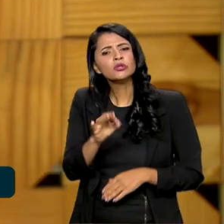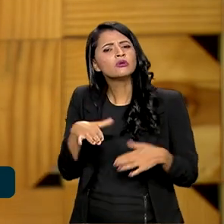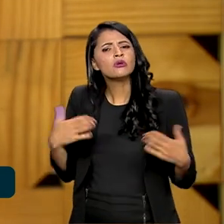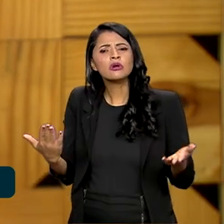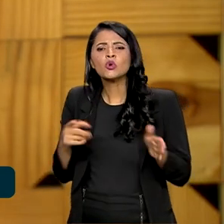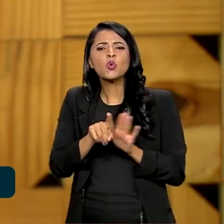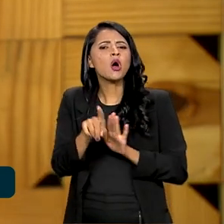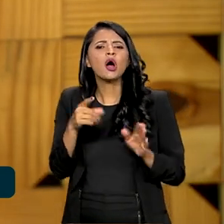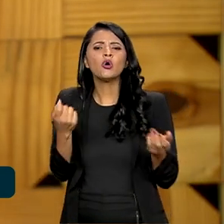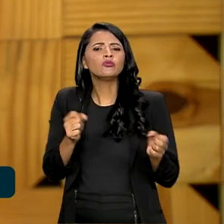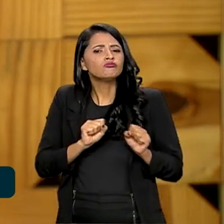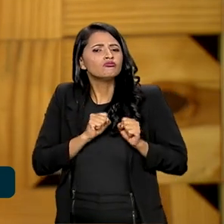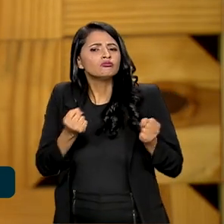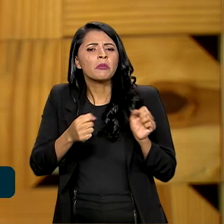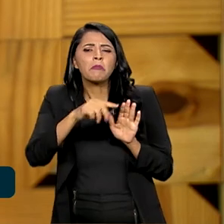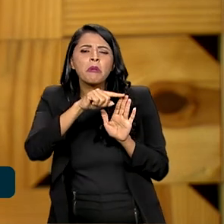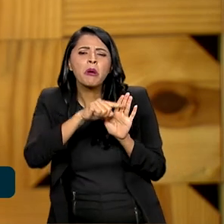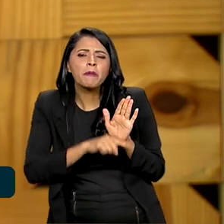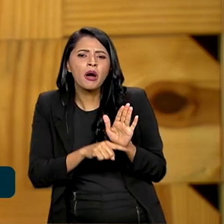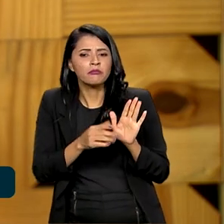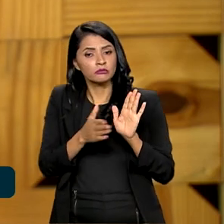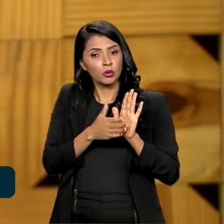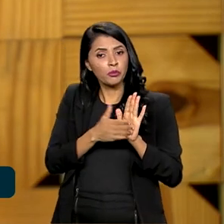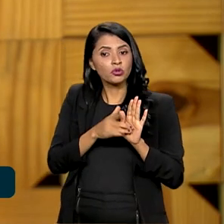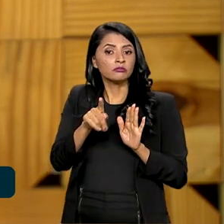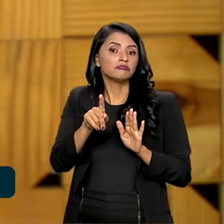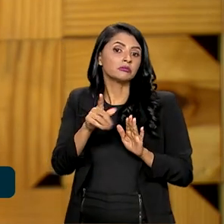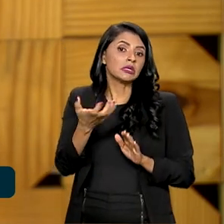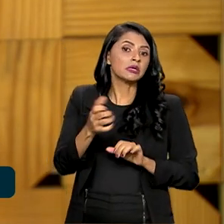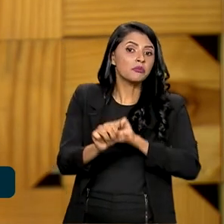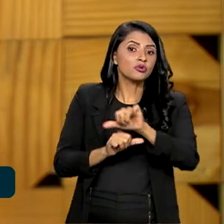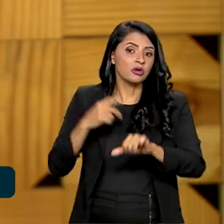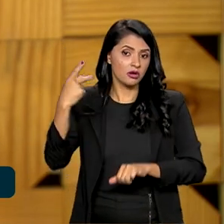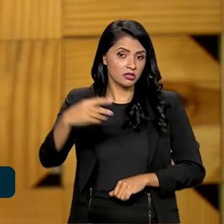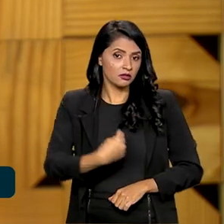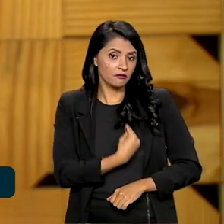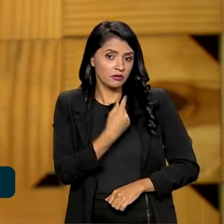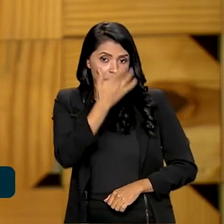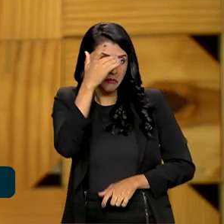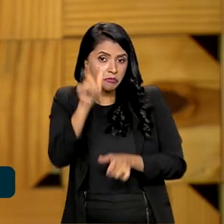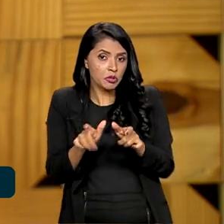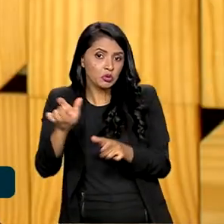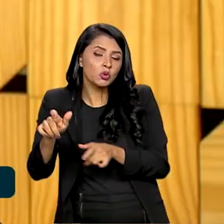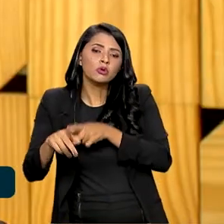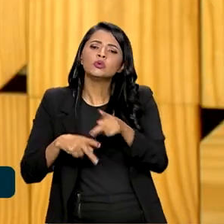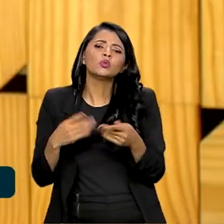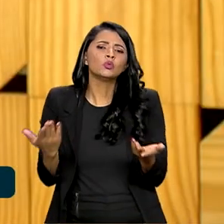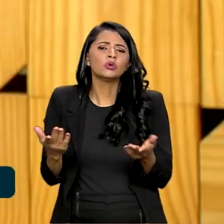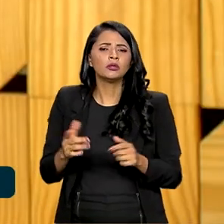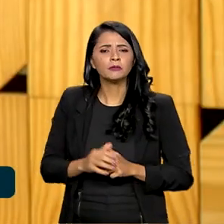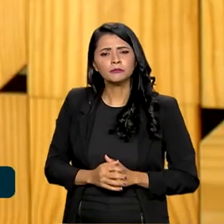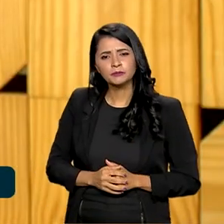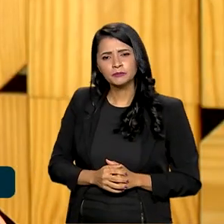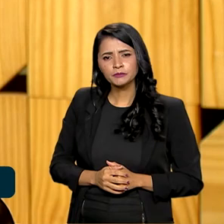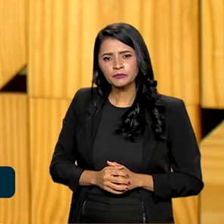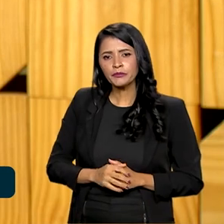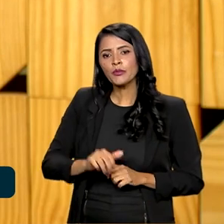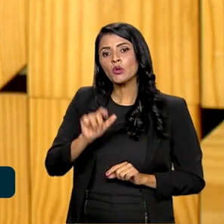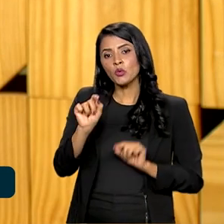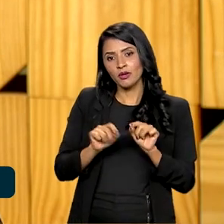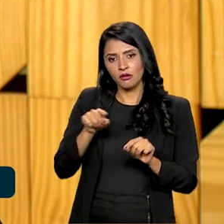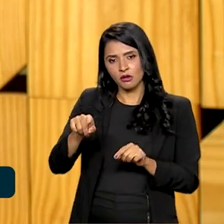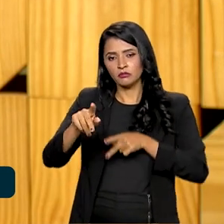as ações propostas desse programa, o que se pretende mudar, então, na vida dessas pessoas, desses povos? Primeiro, que as